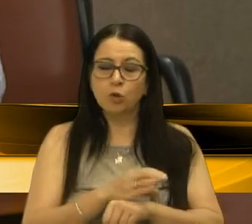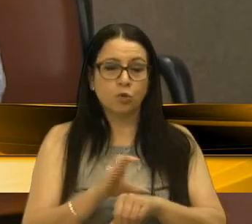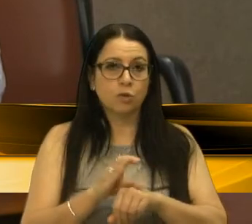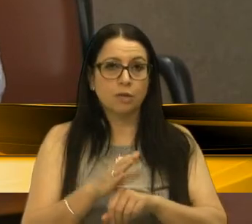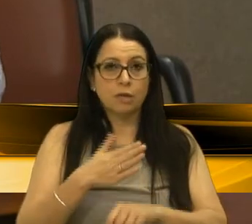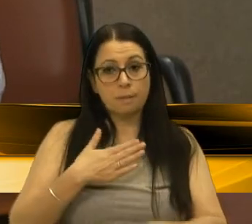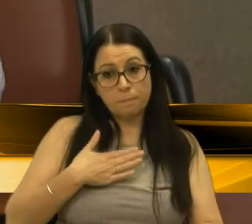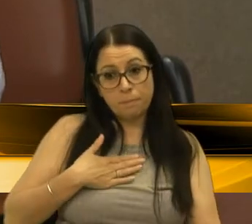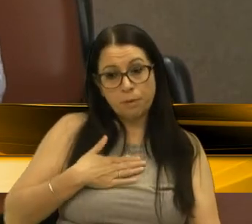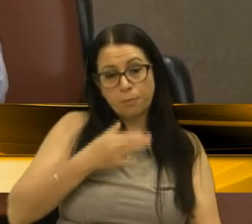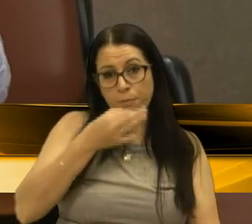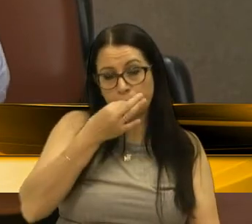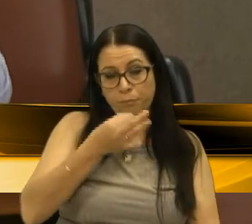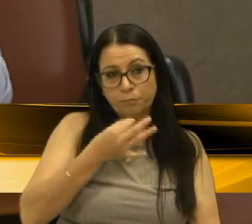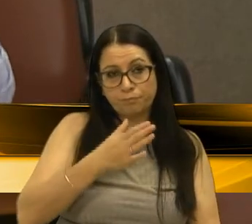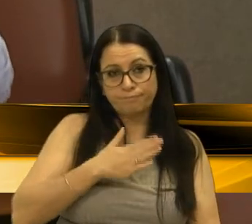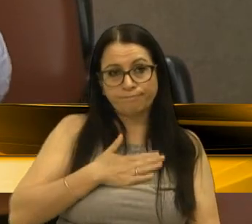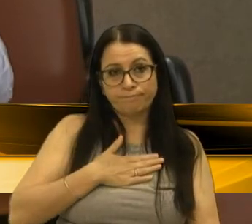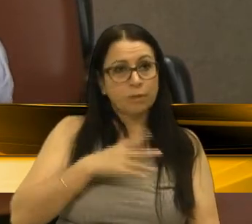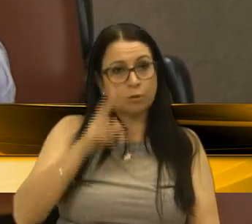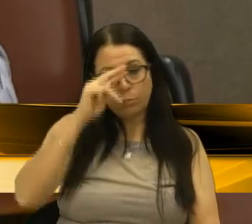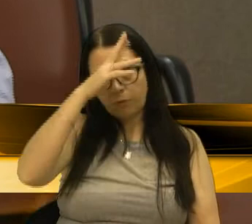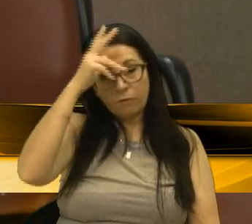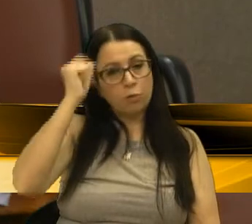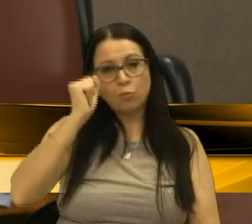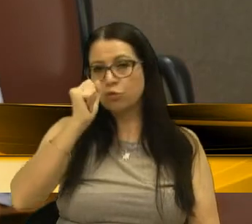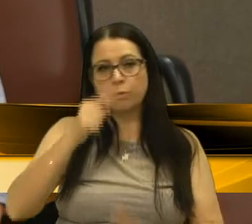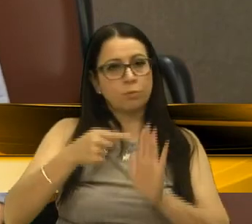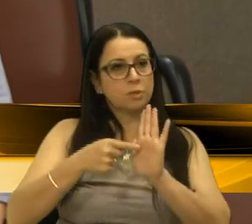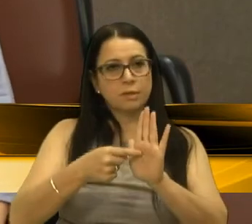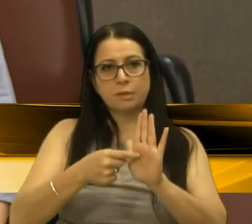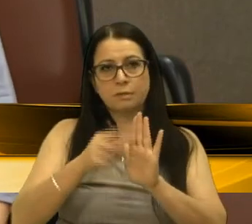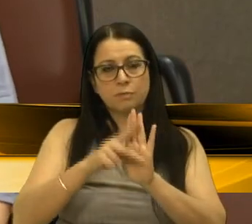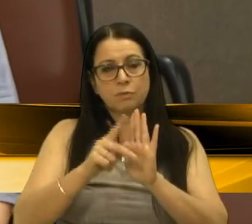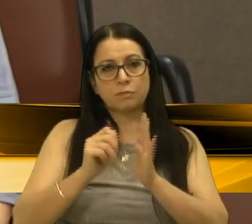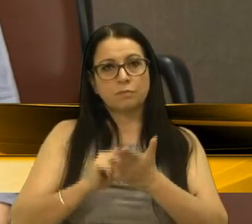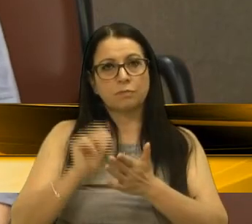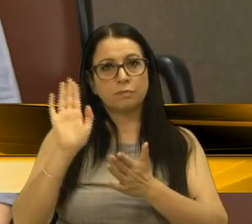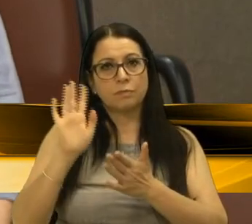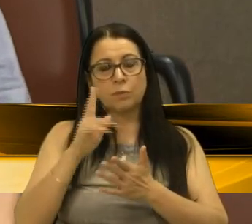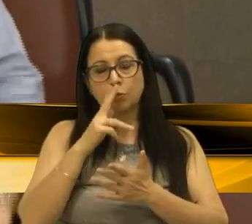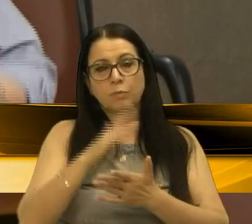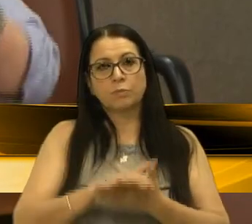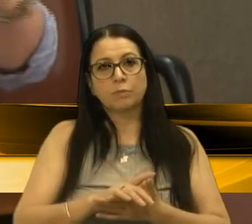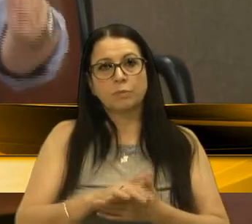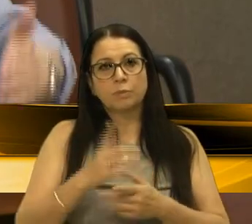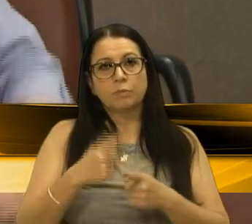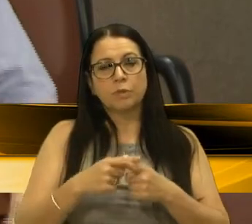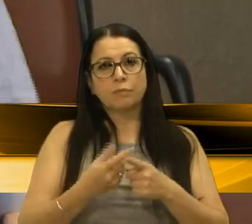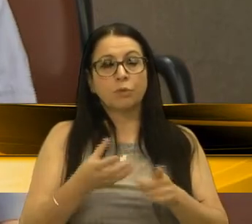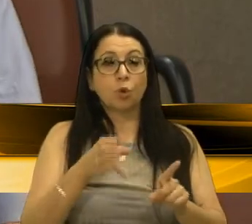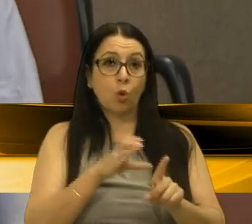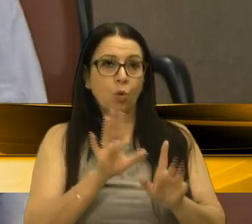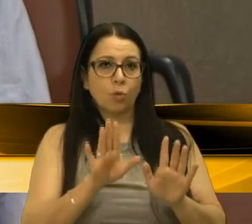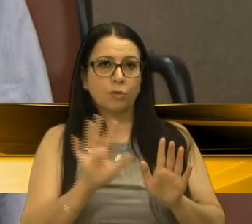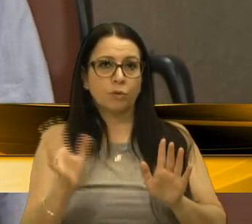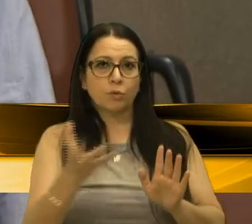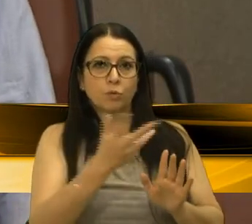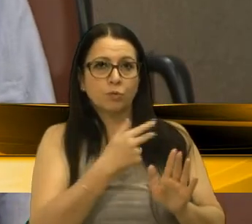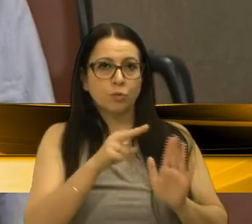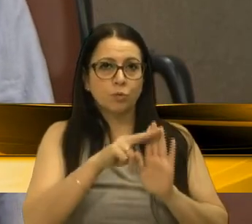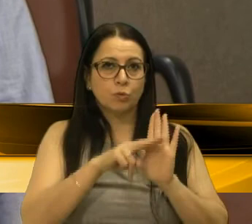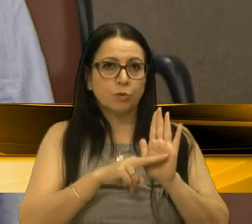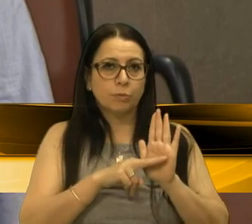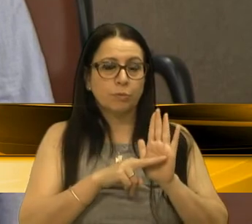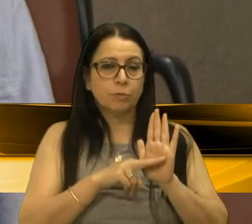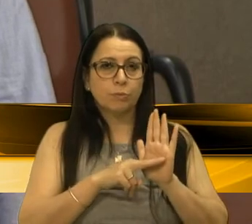na minha análise. Nem o prefeito poderia apresentar um projeto como esse, porque vai contra todas as normas,